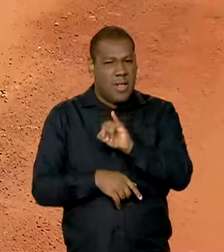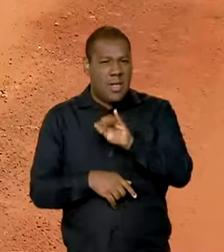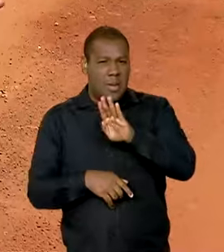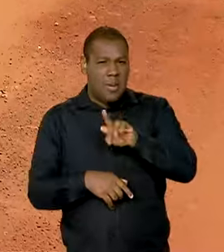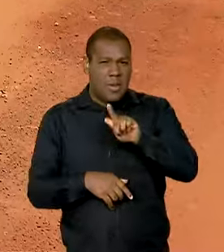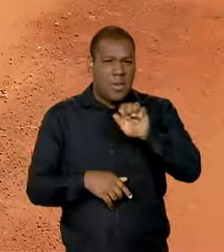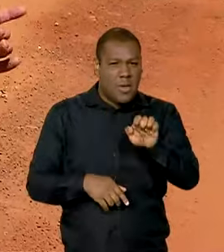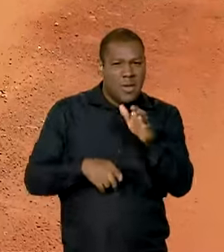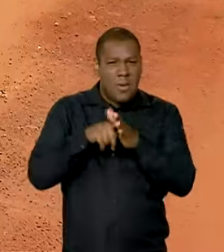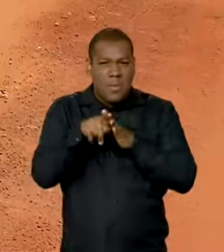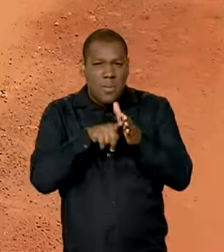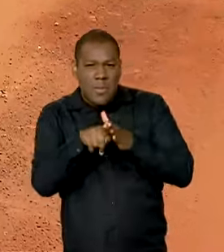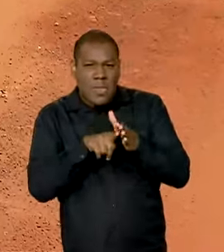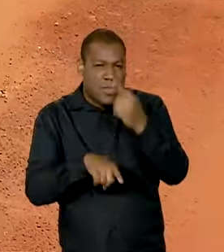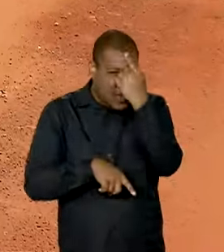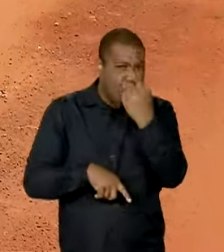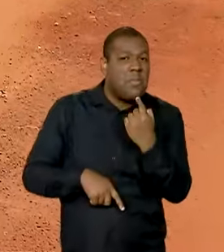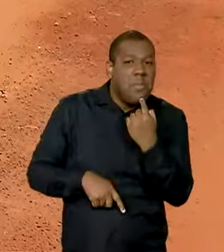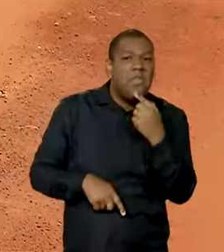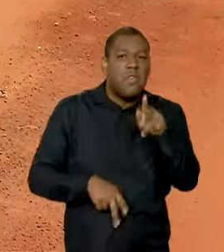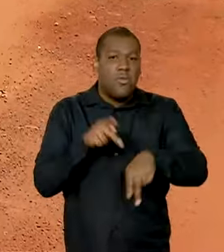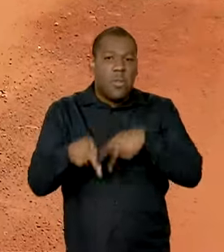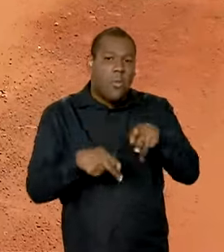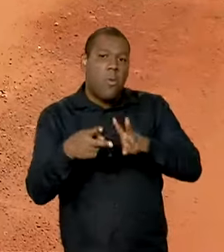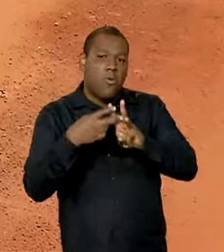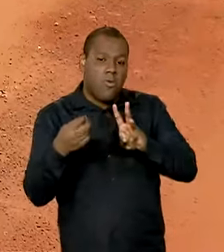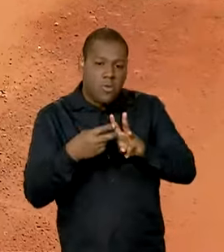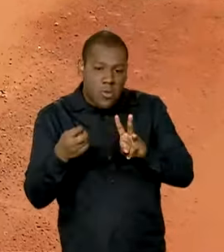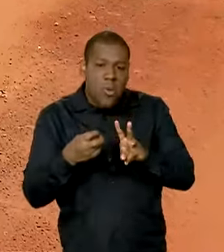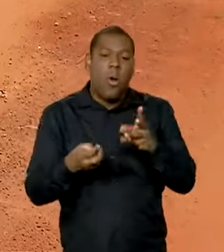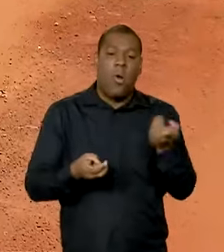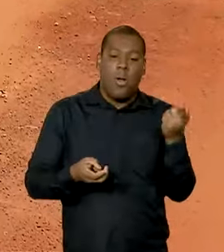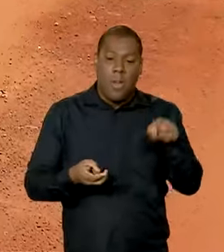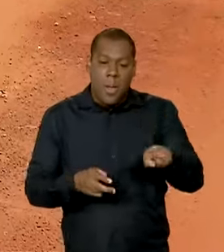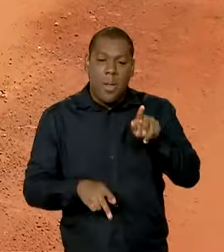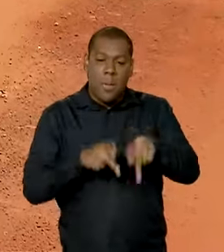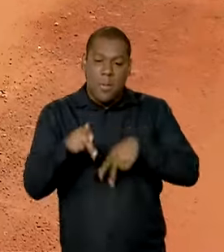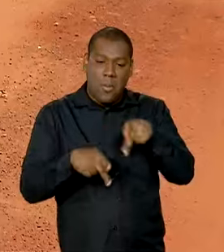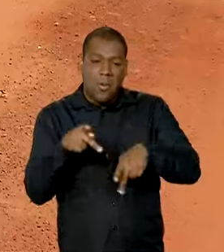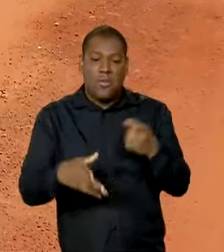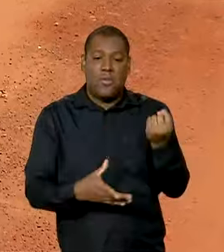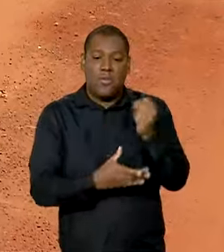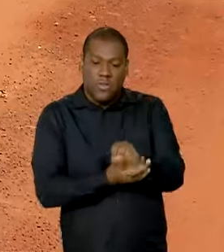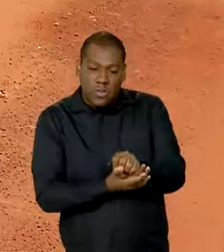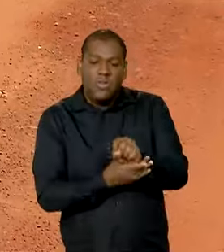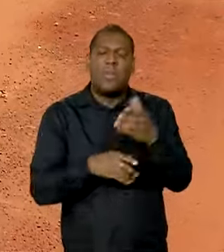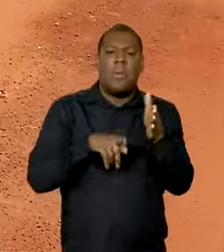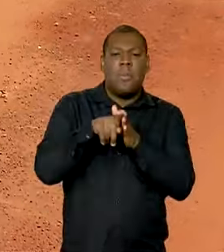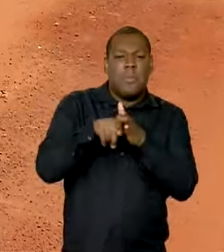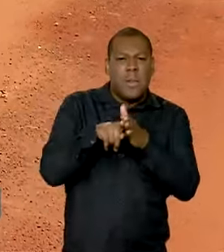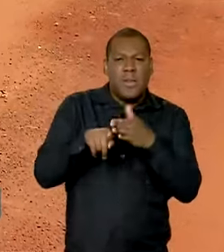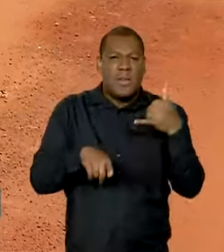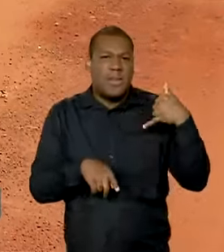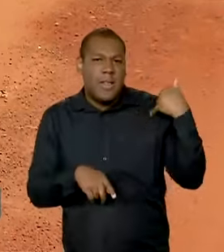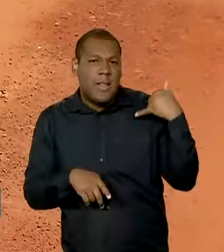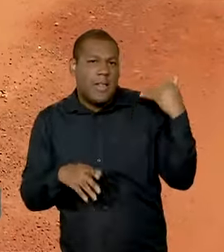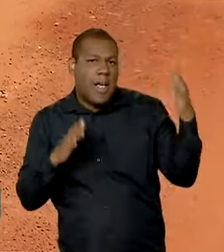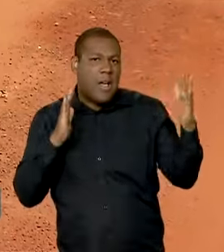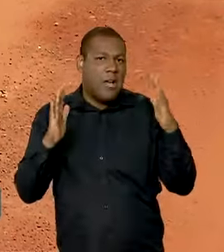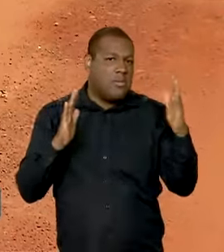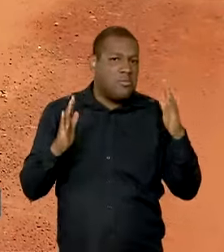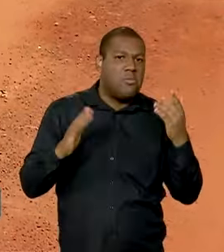população quilombola e indígena por idades no país. As informações são fundamentais para o